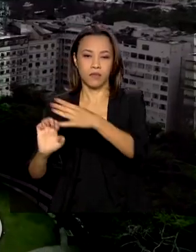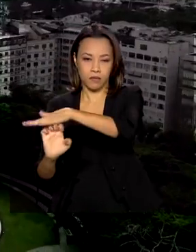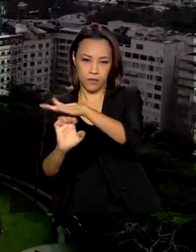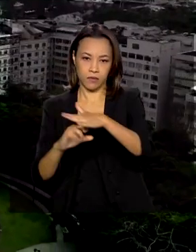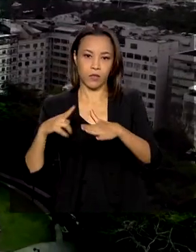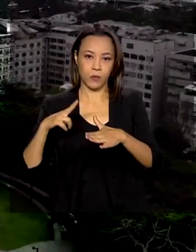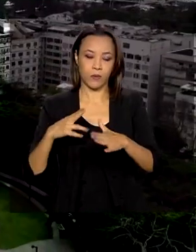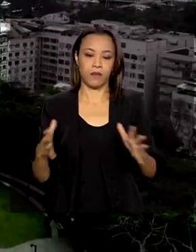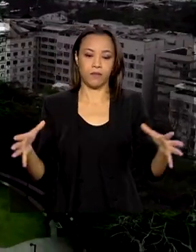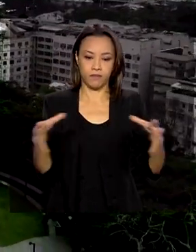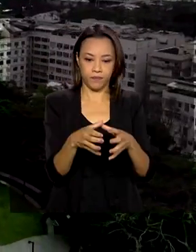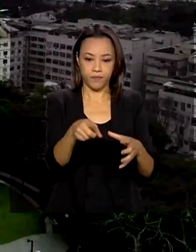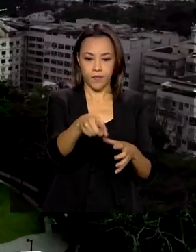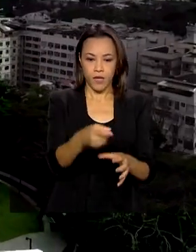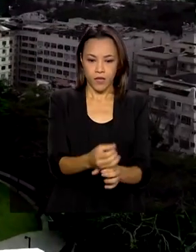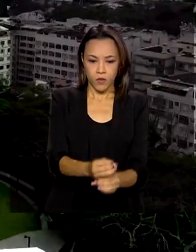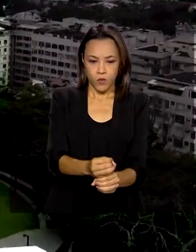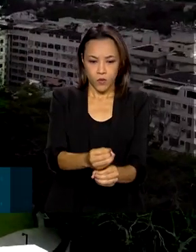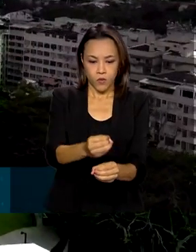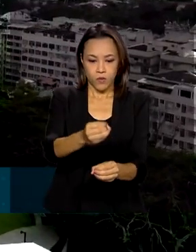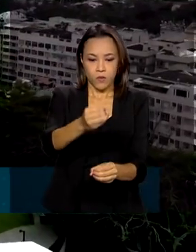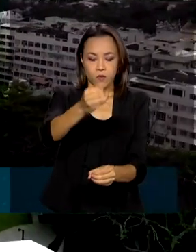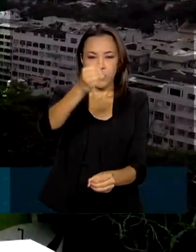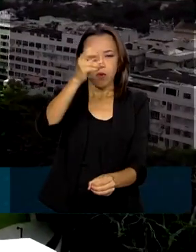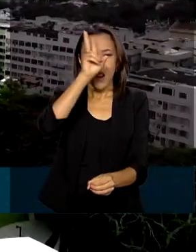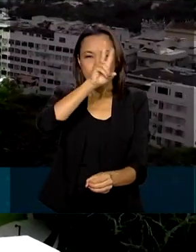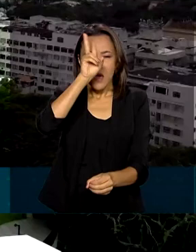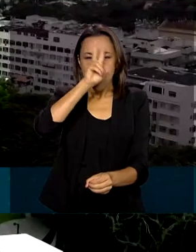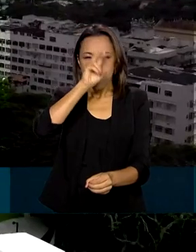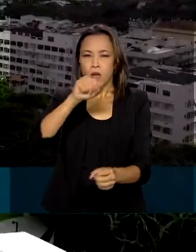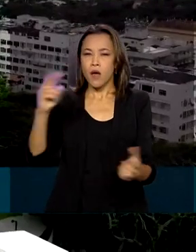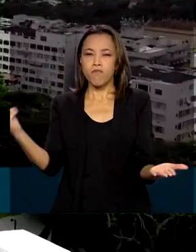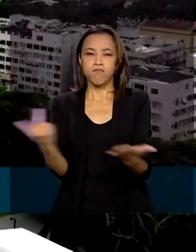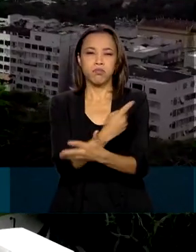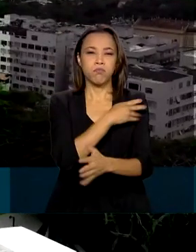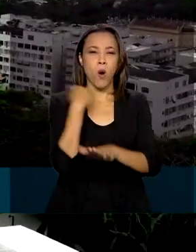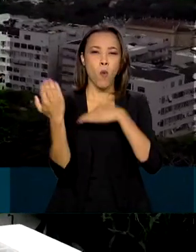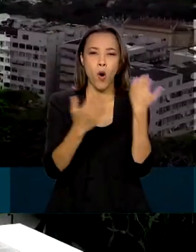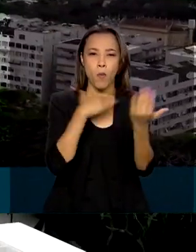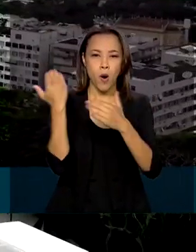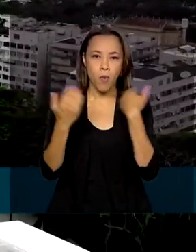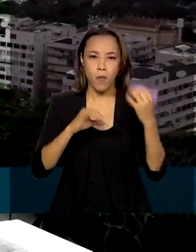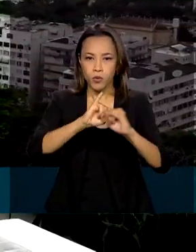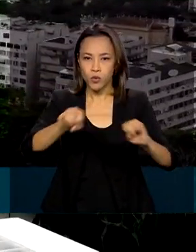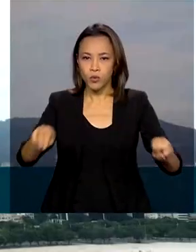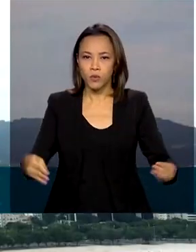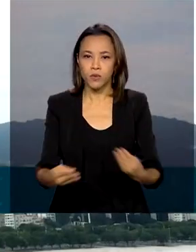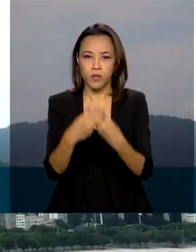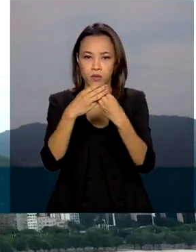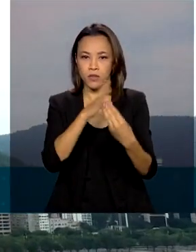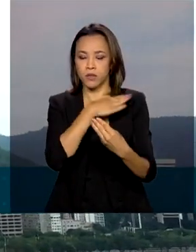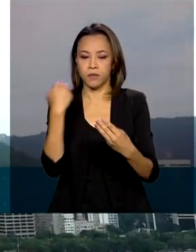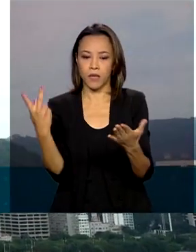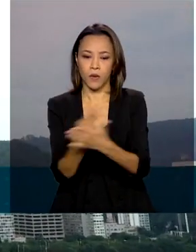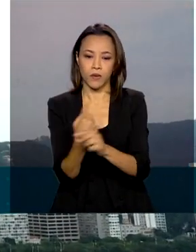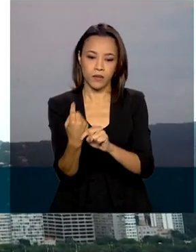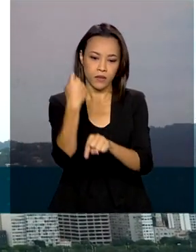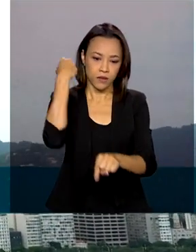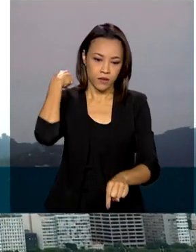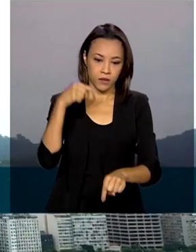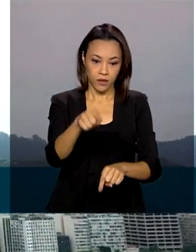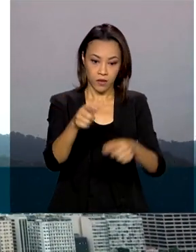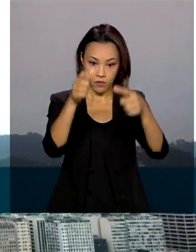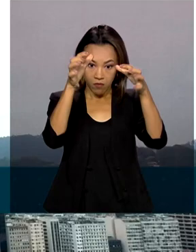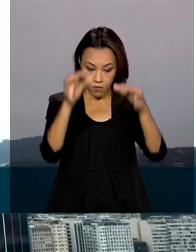O monumento em memória às vítimas do Holocausto ocupa uma área de 4 mil metros quadrados no Mirante do Pasmado,